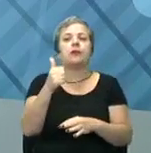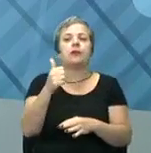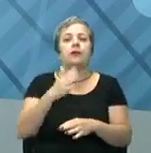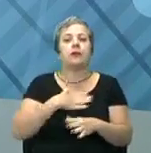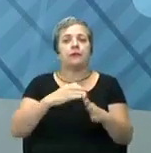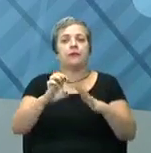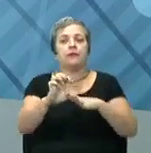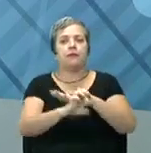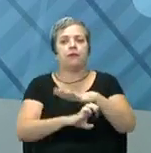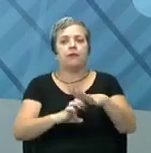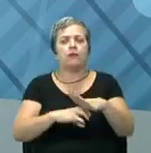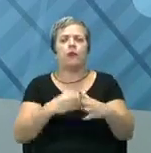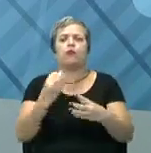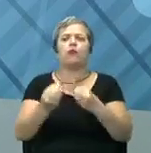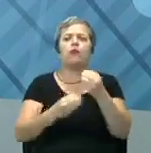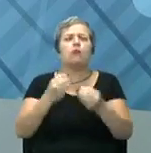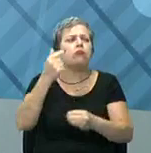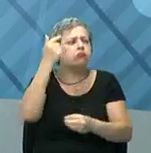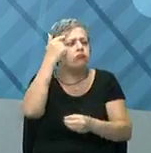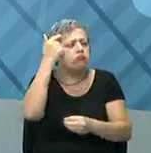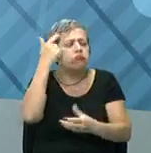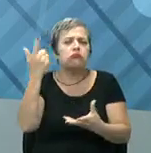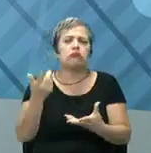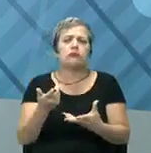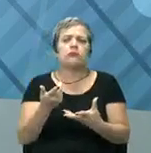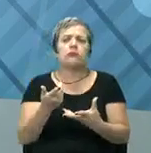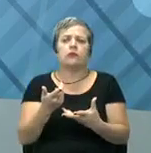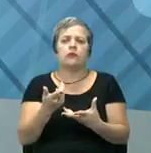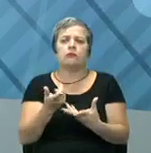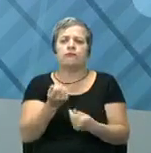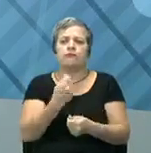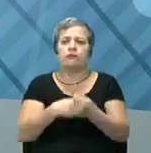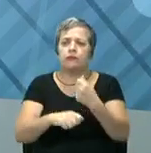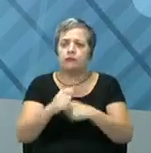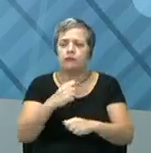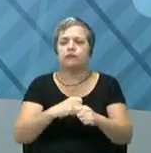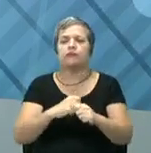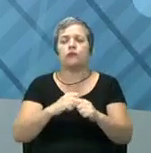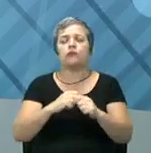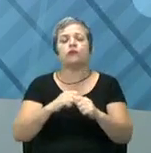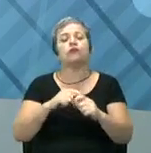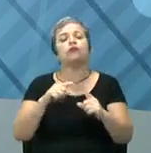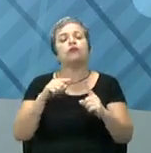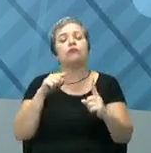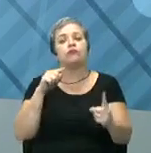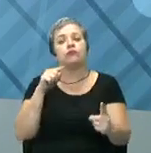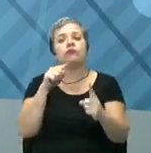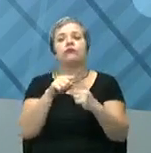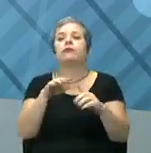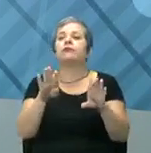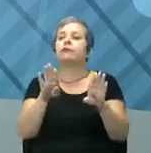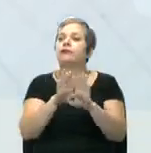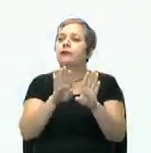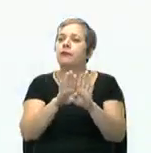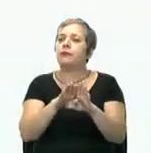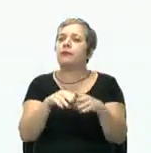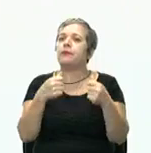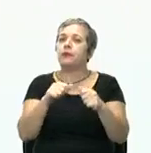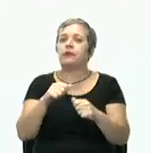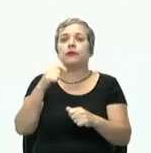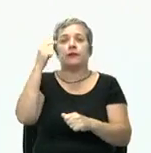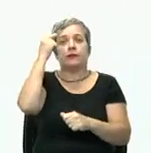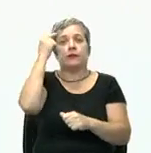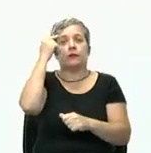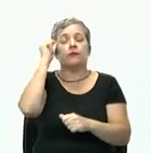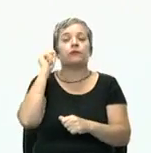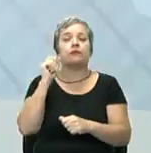empresa. Mas quando nós pensamos na questão da administração, dos objetivos, eu preciso pensar em quê? Eu